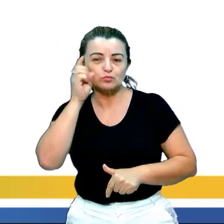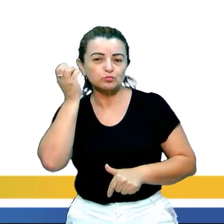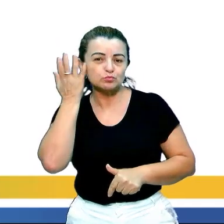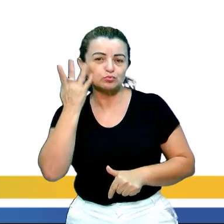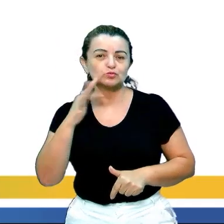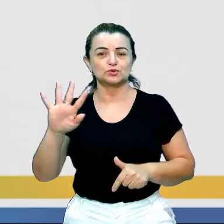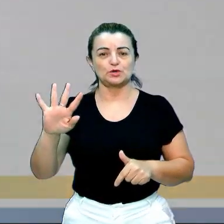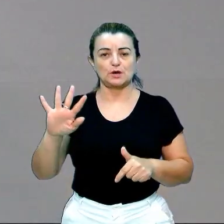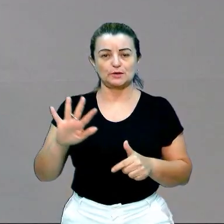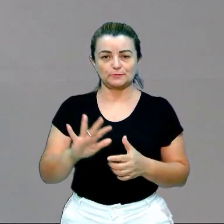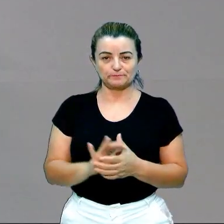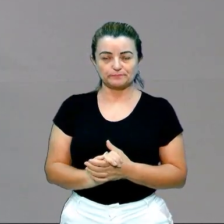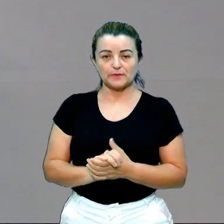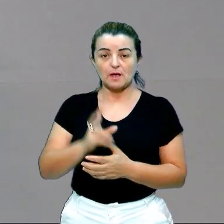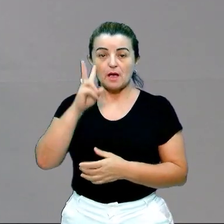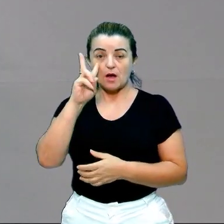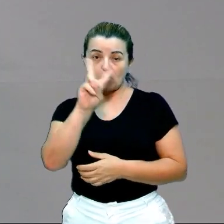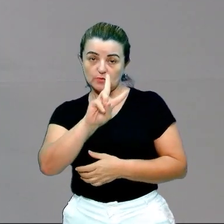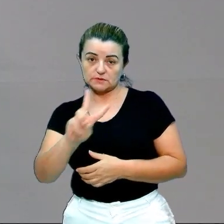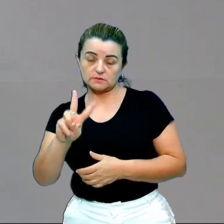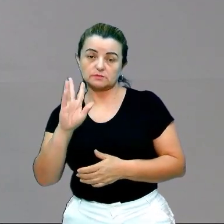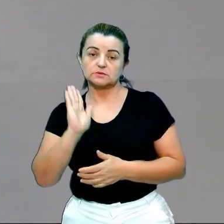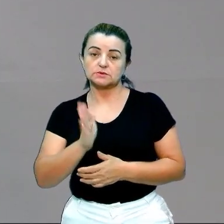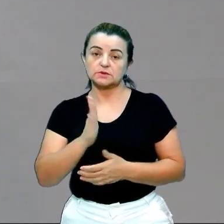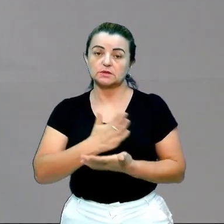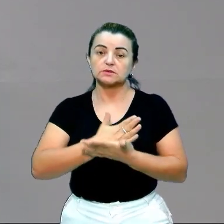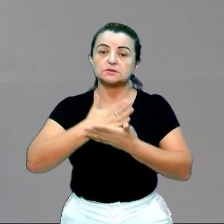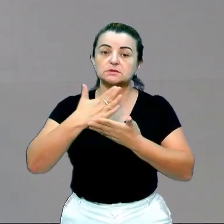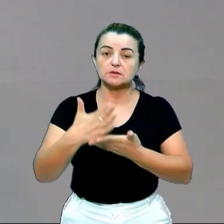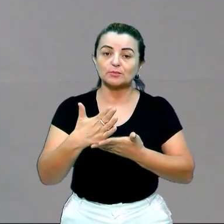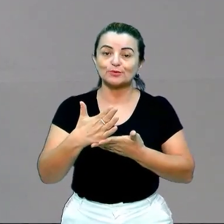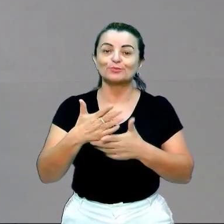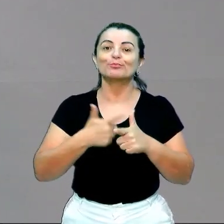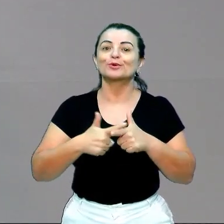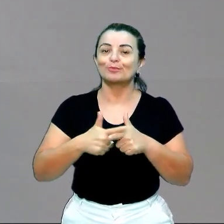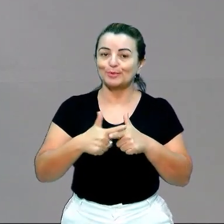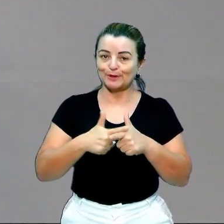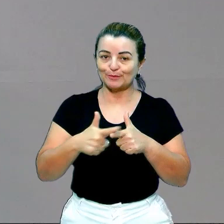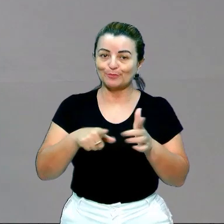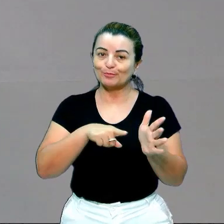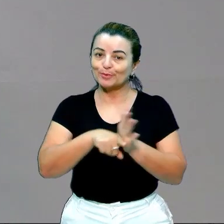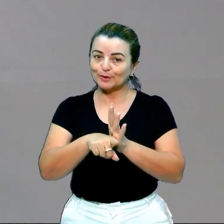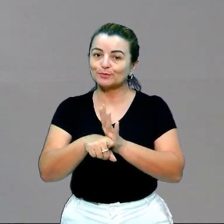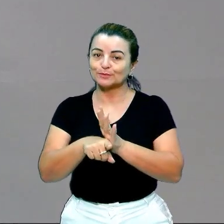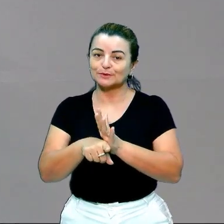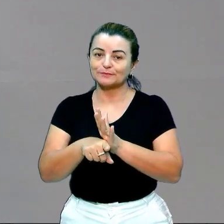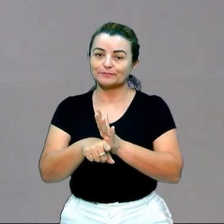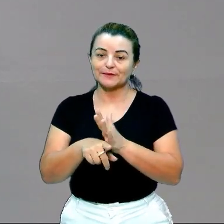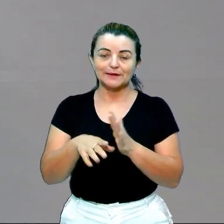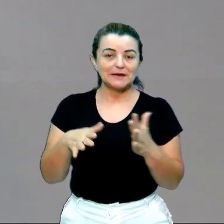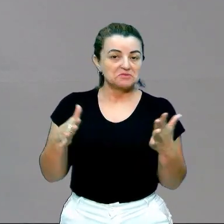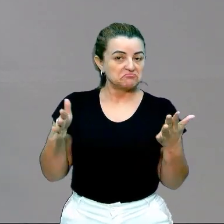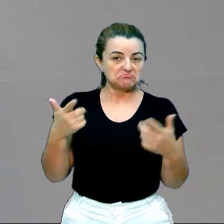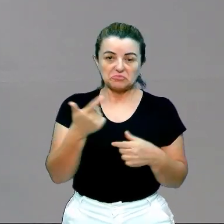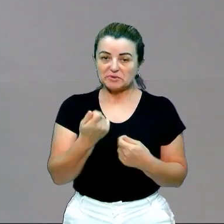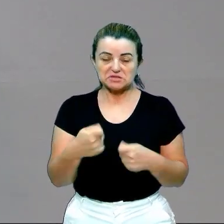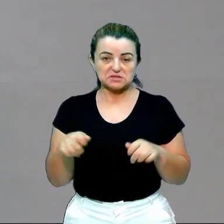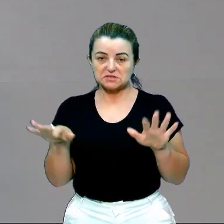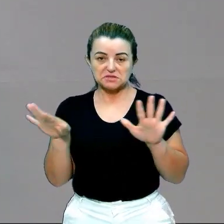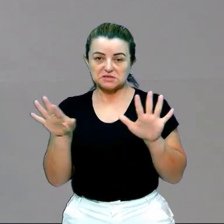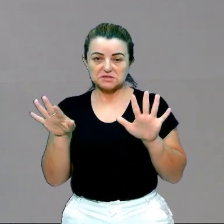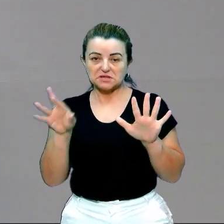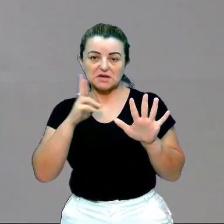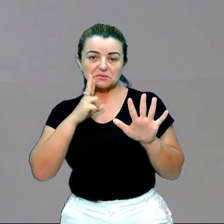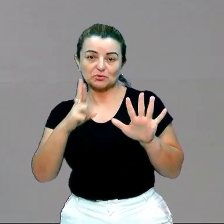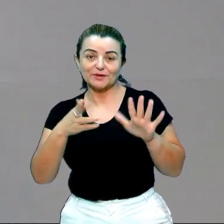Observem que nós já iniciamos a nossa introdução com um problema, com uma pergunta. E aí não necessariamente eu preciso